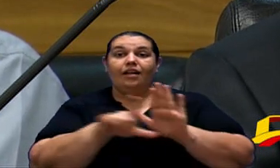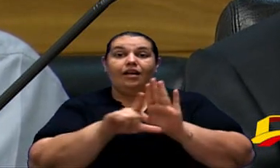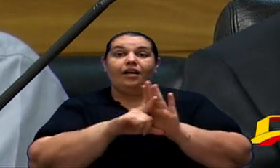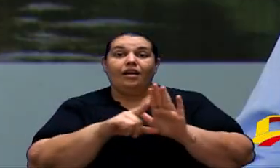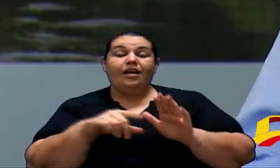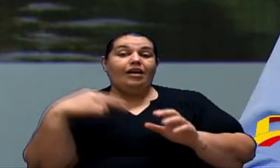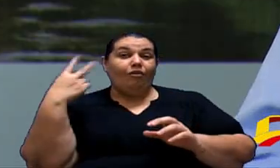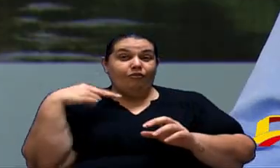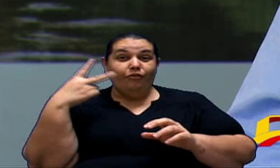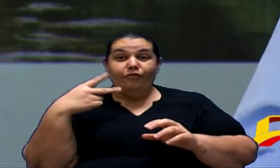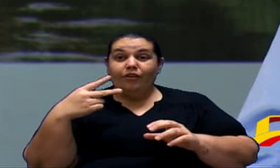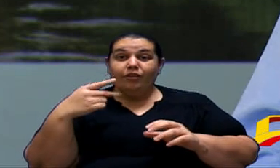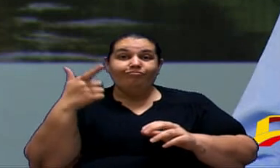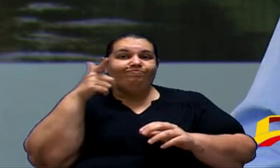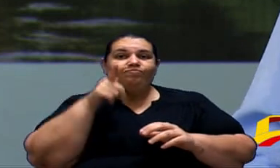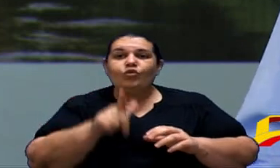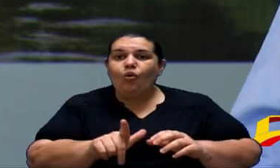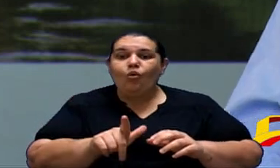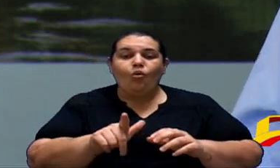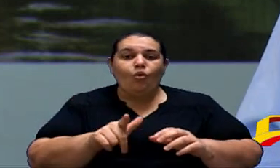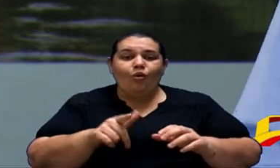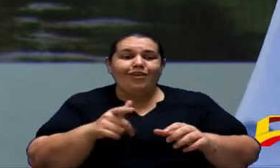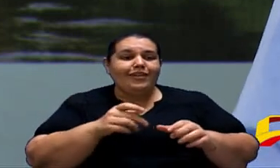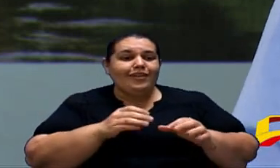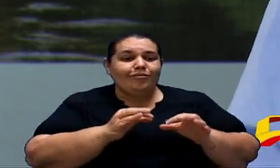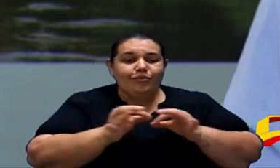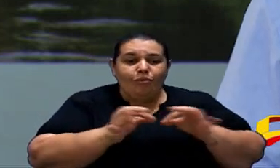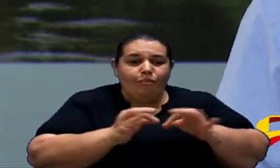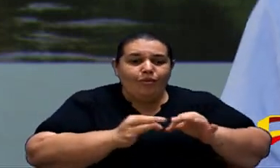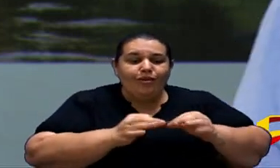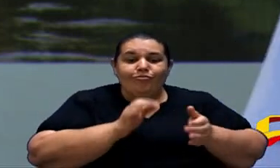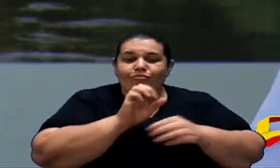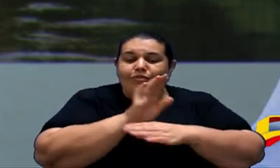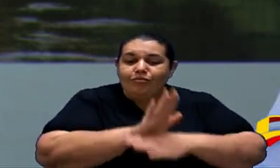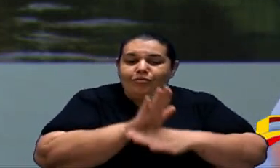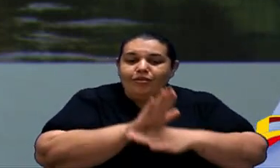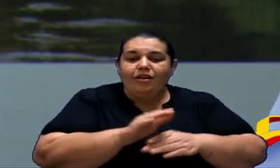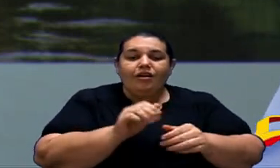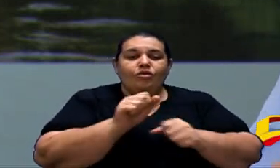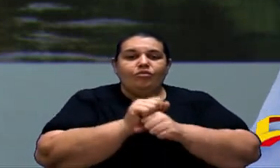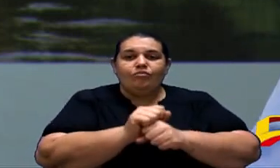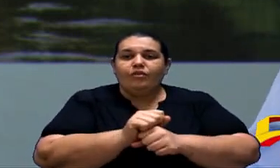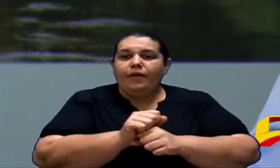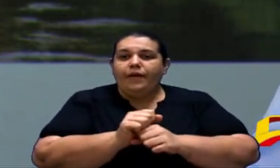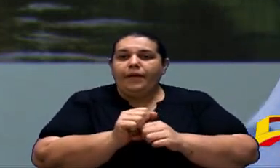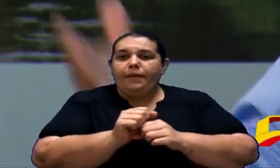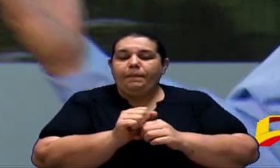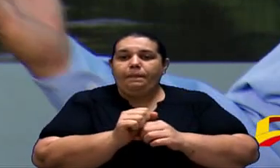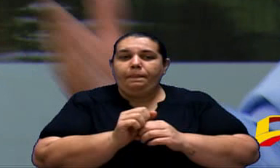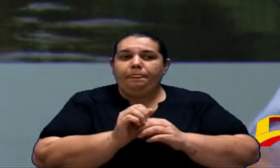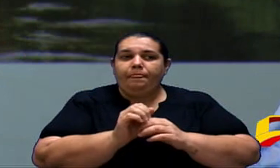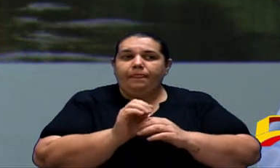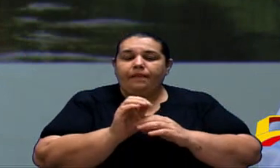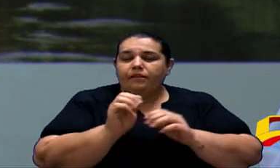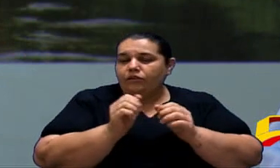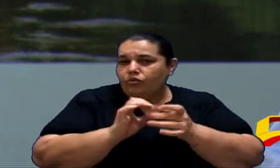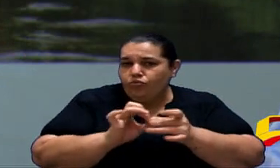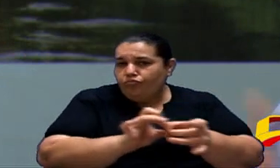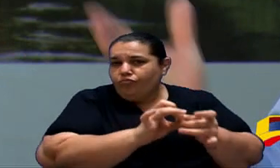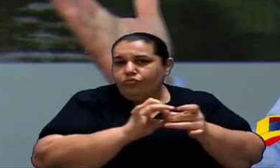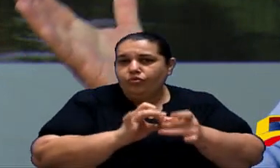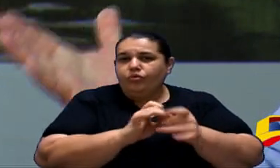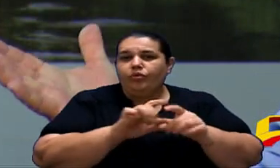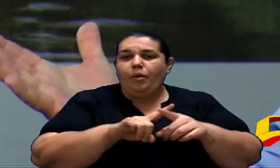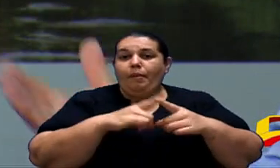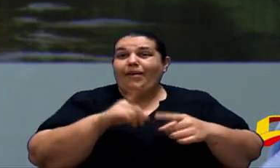Muitas São Tantos Projetos O Pessoal Novo Que Vem Com A Vontade De Criar Novos Projetos Então Você Muitas Vem Não Consegue Acompanhar Tudo Imagine Lá No Congresso